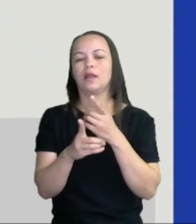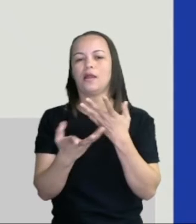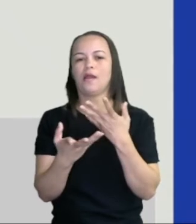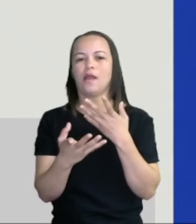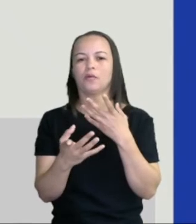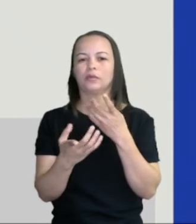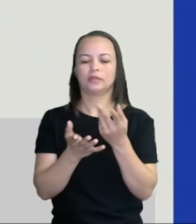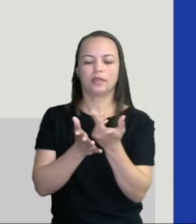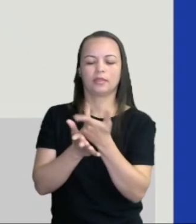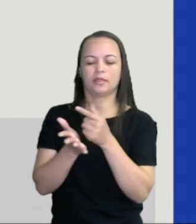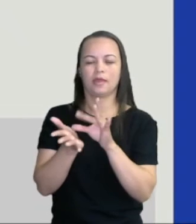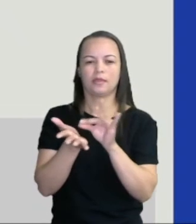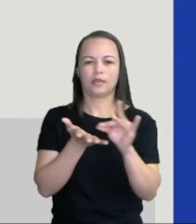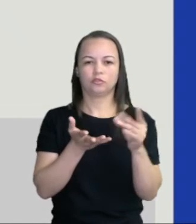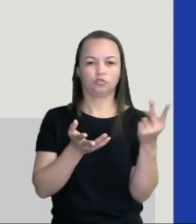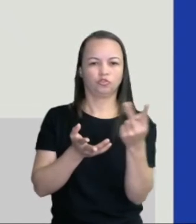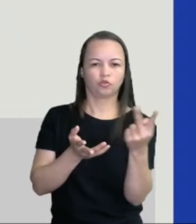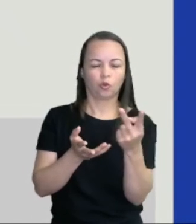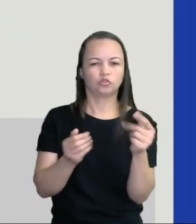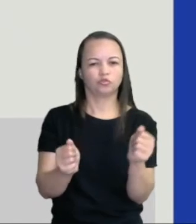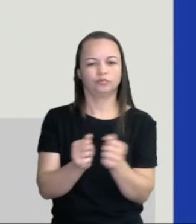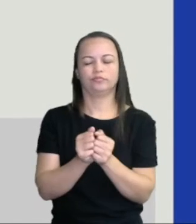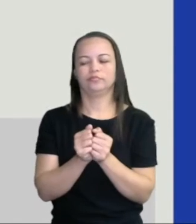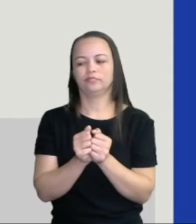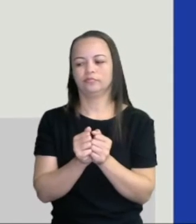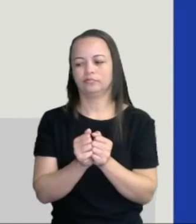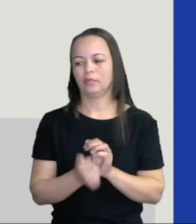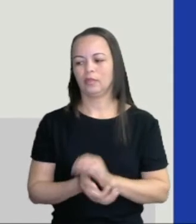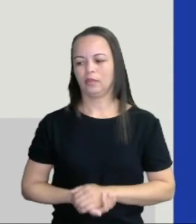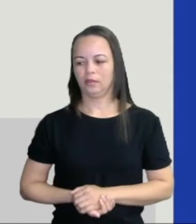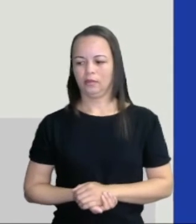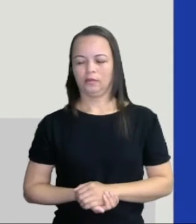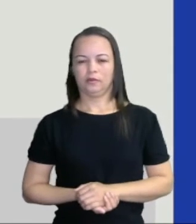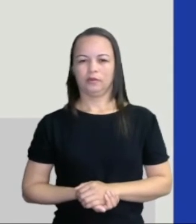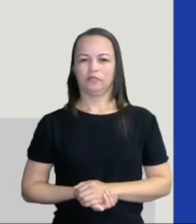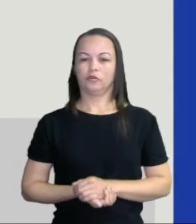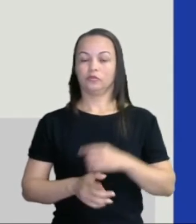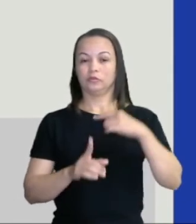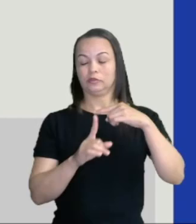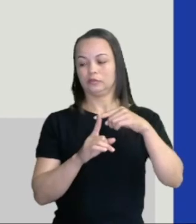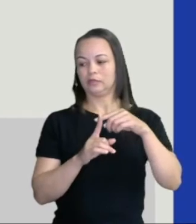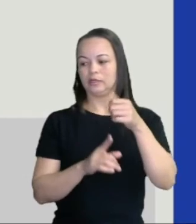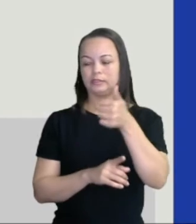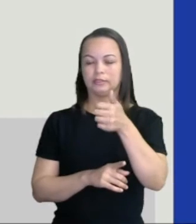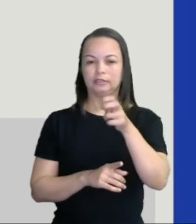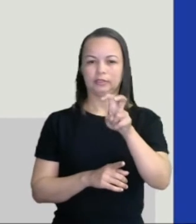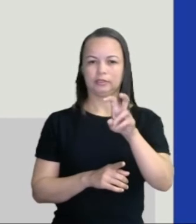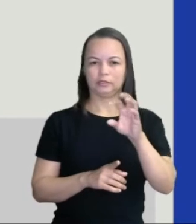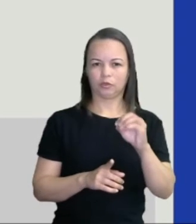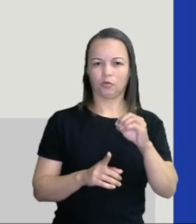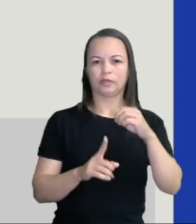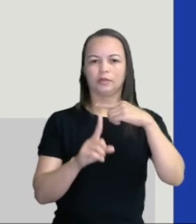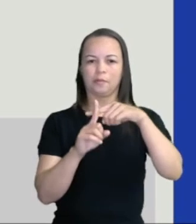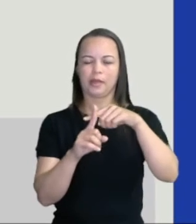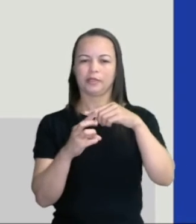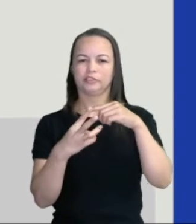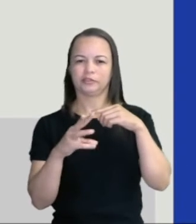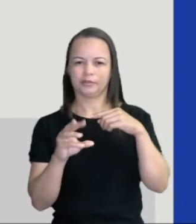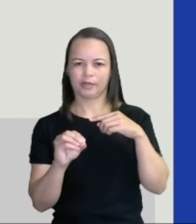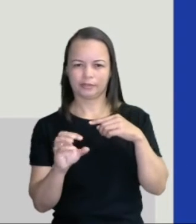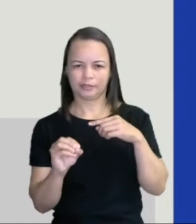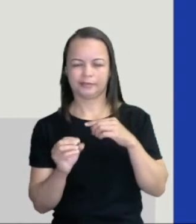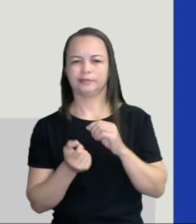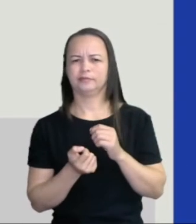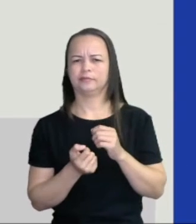de figurinhas dos dois juntos. Então, vamos lá, a quantidade de figurinhas dos dois juntos. Eu vou adicionar cento e cinquenta com trezentos. Ah, e é fácil,